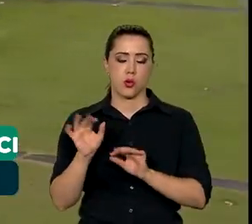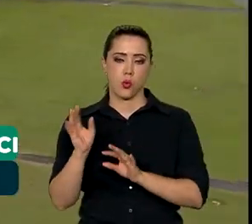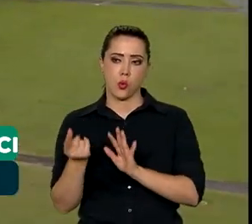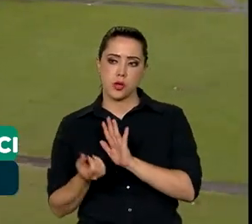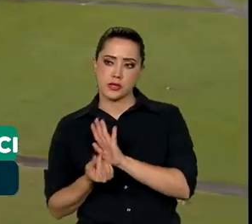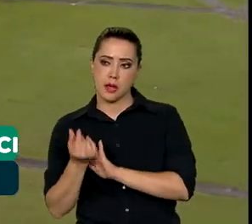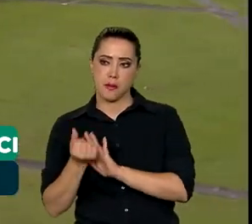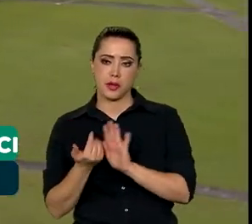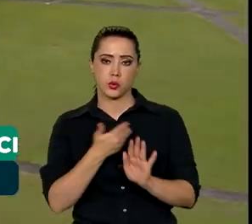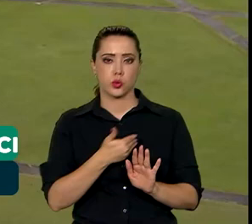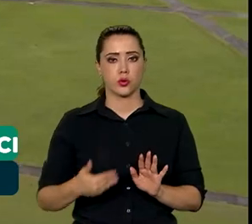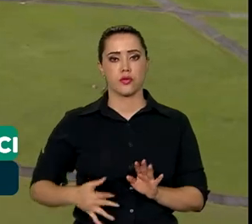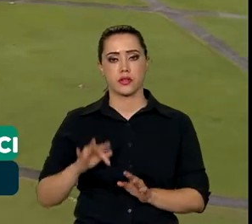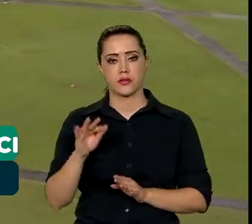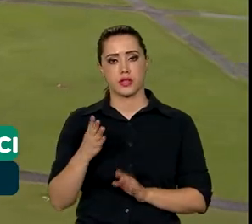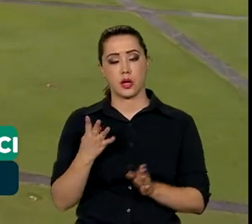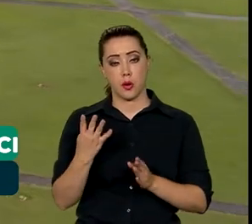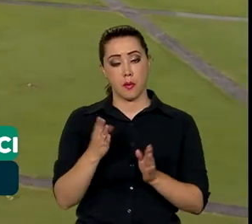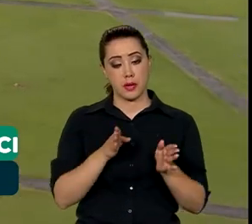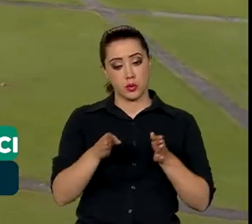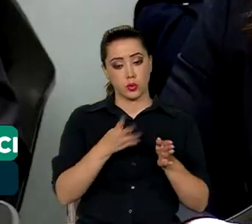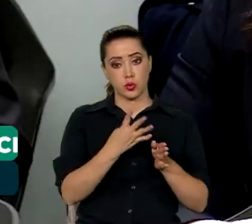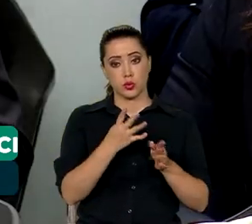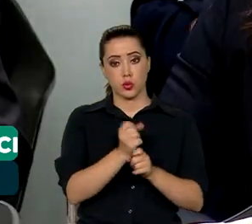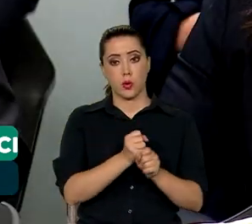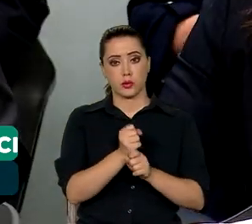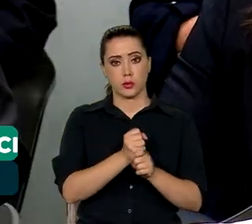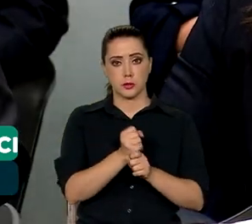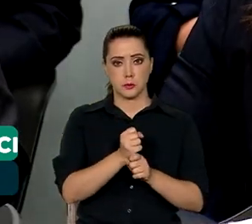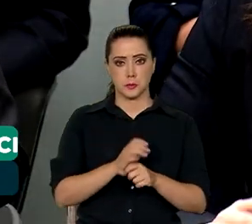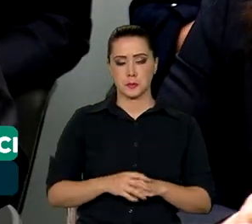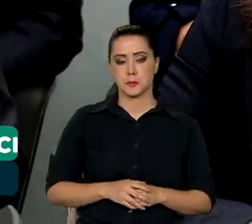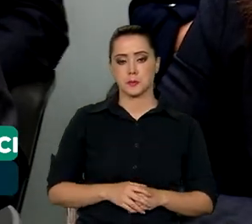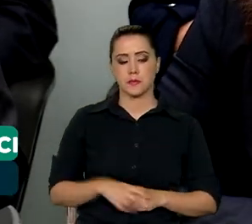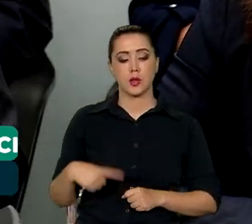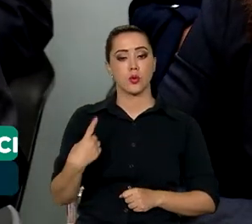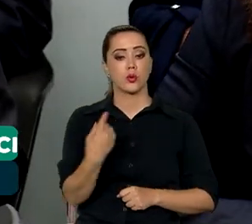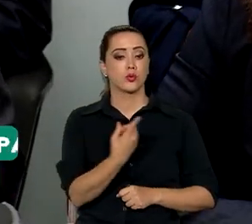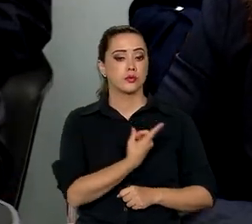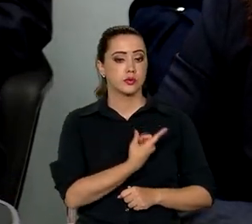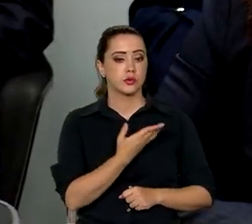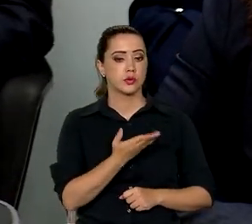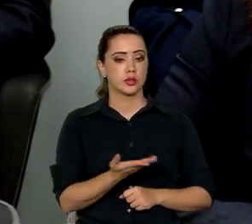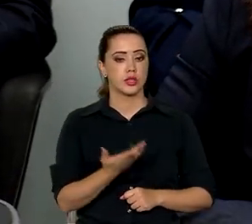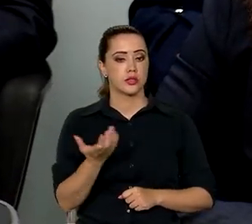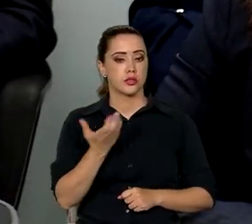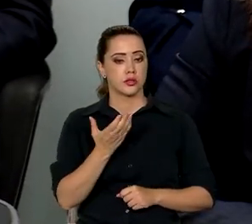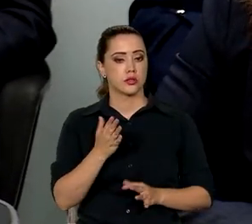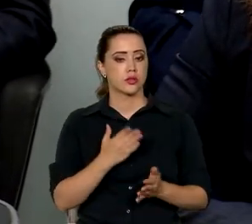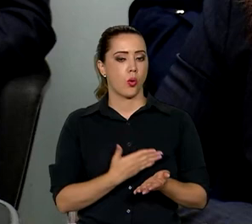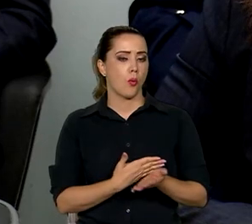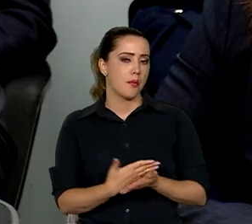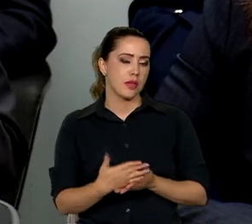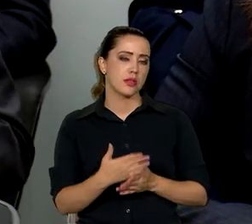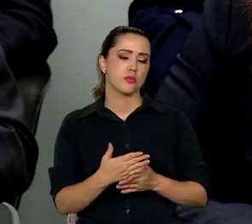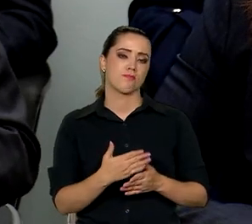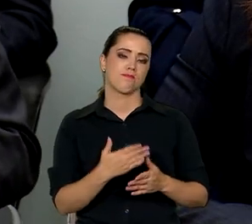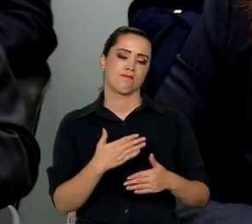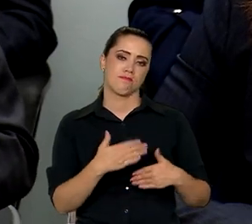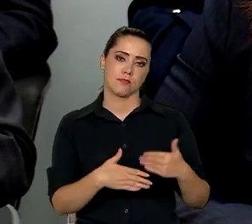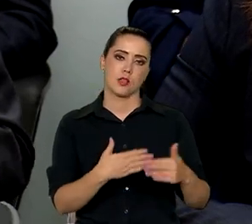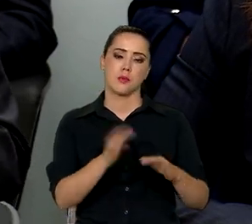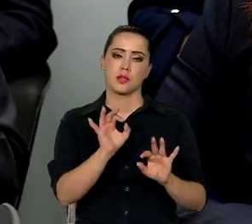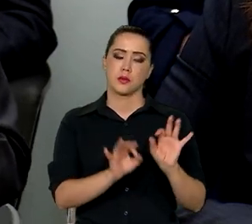da União nos próximos quatro anos. O que nós fizemos é apenas um processo para que